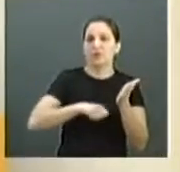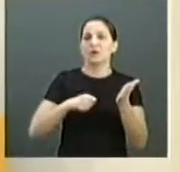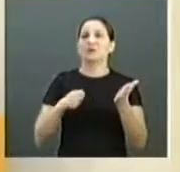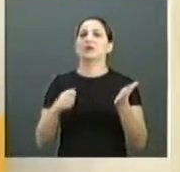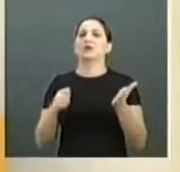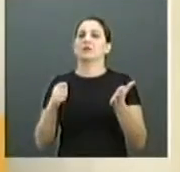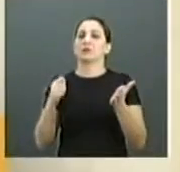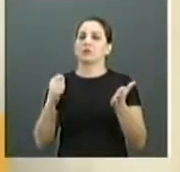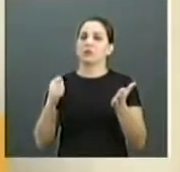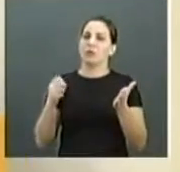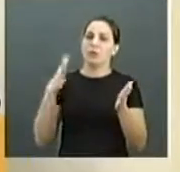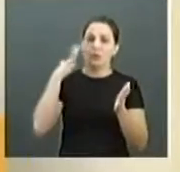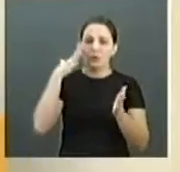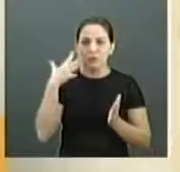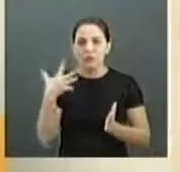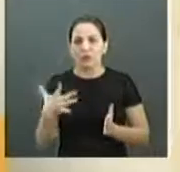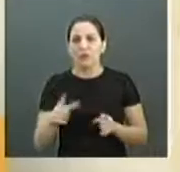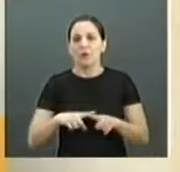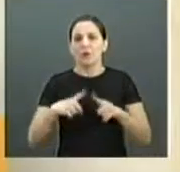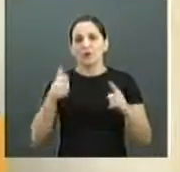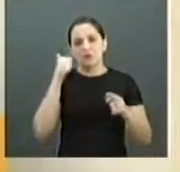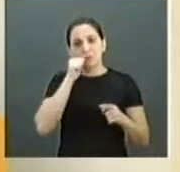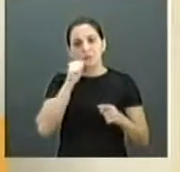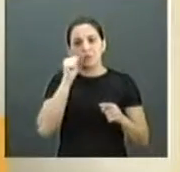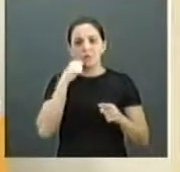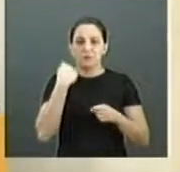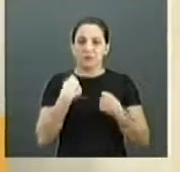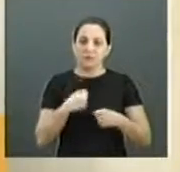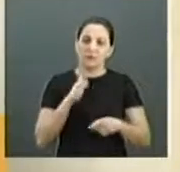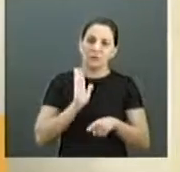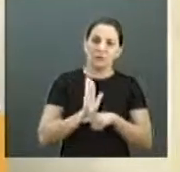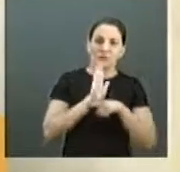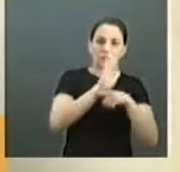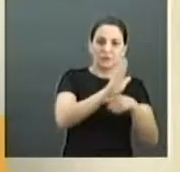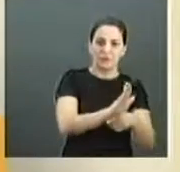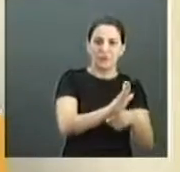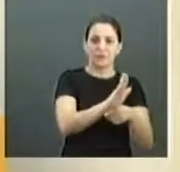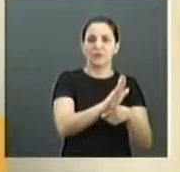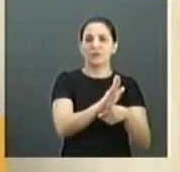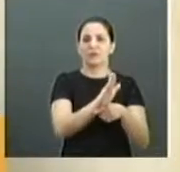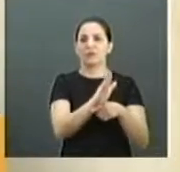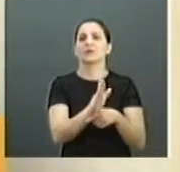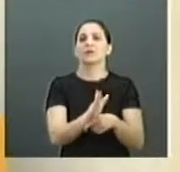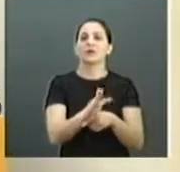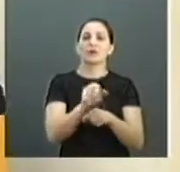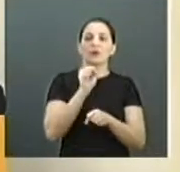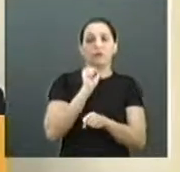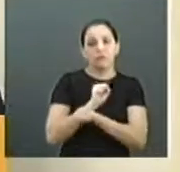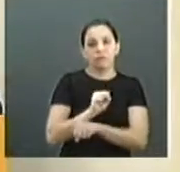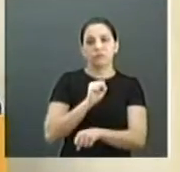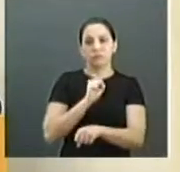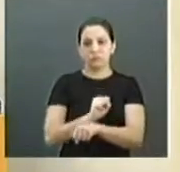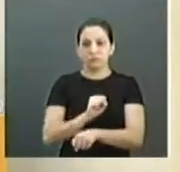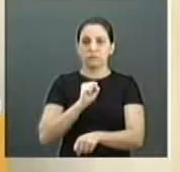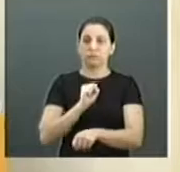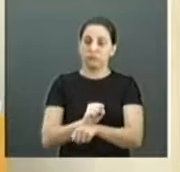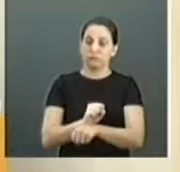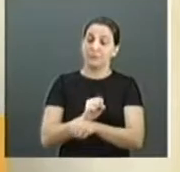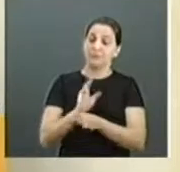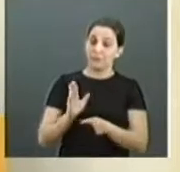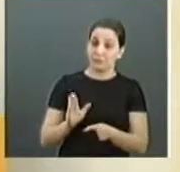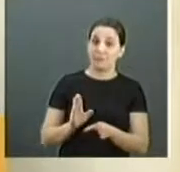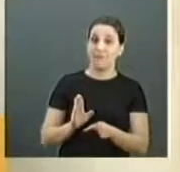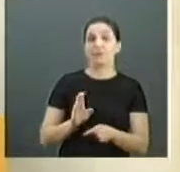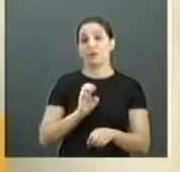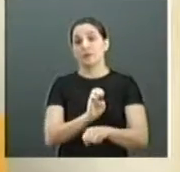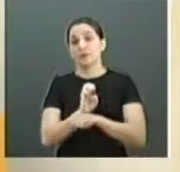resolvendo, e as mulheres que precisam de atendimento estão sendo enroladas, enroladas, enroladas. Eu espero que, no curto